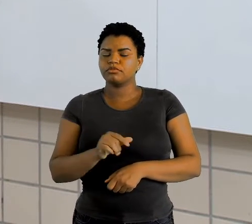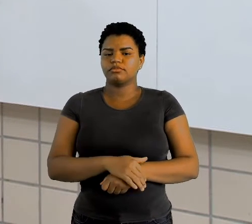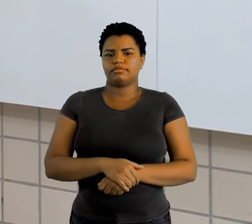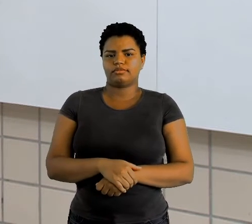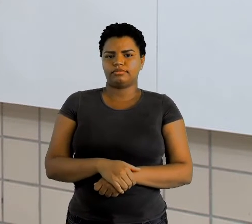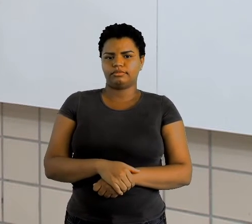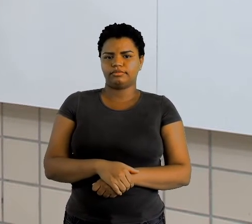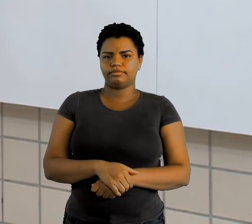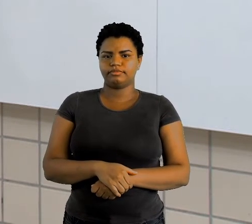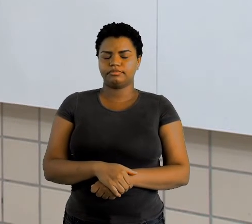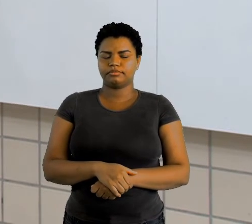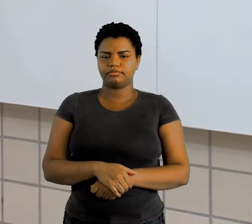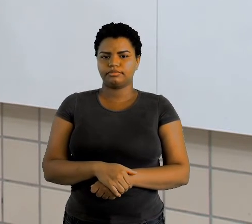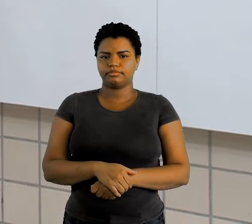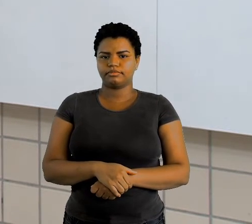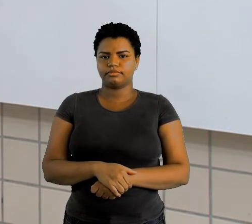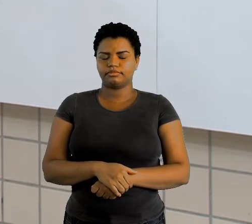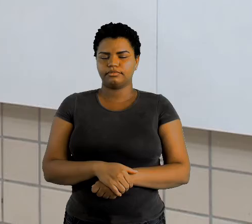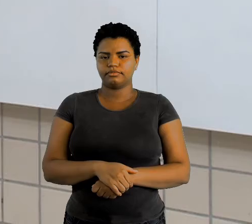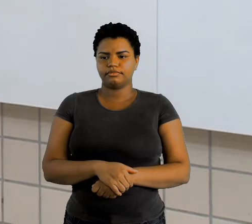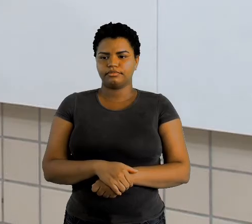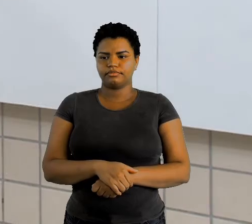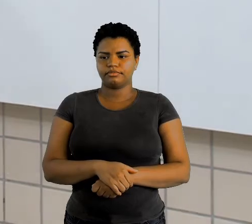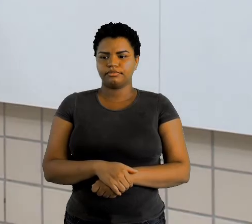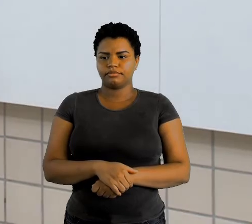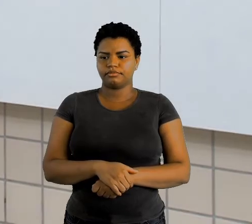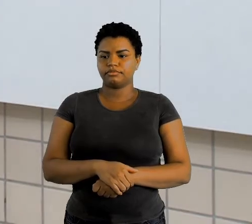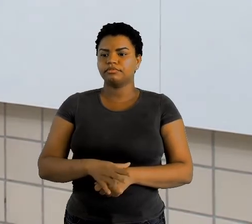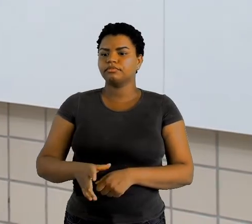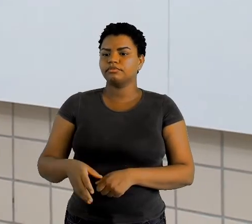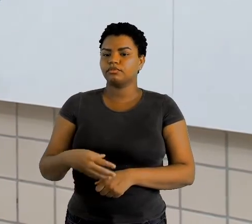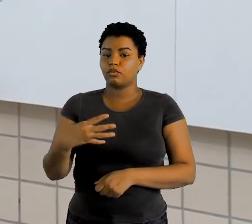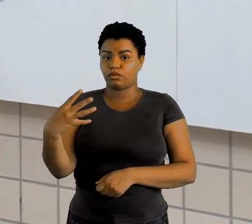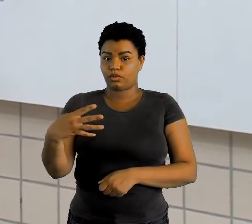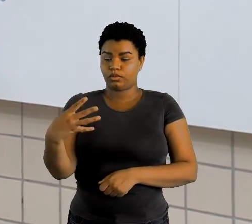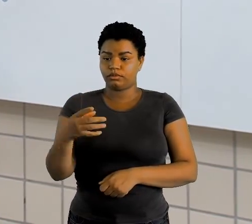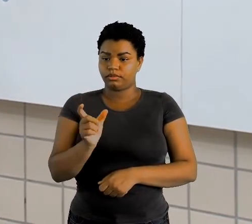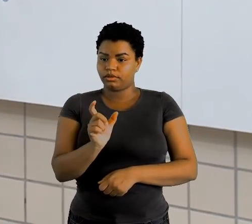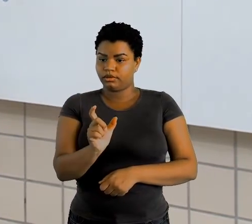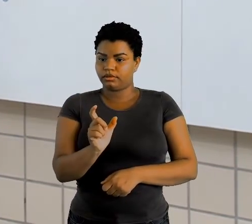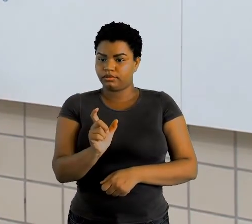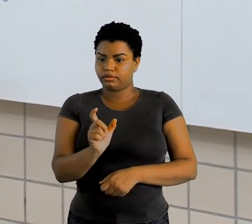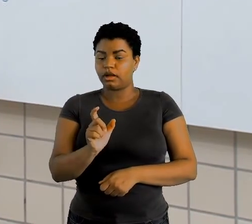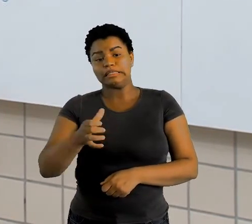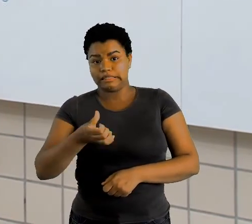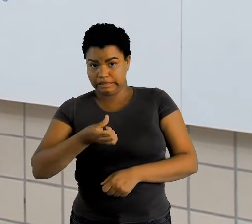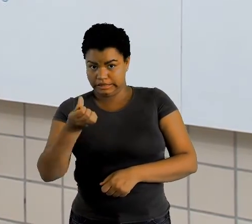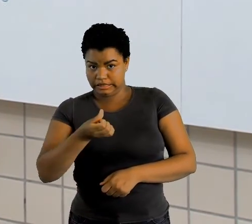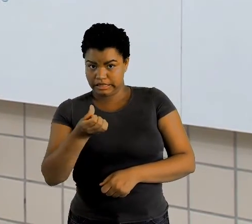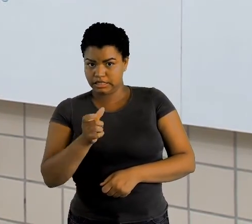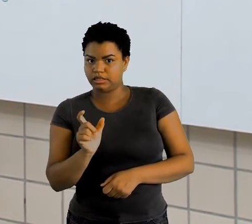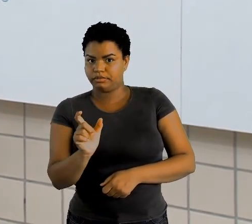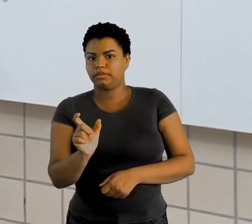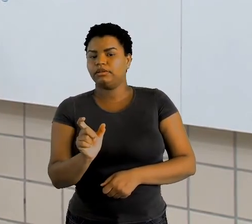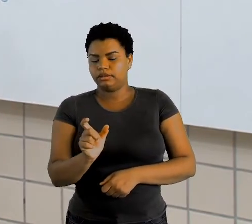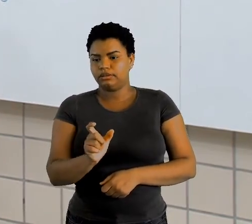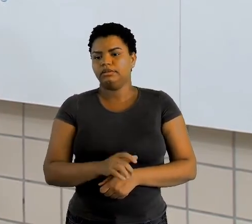fortuna e a quarta a sexta palavra